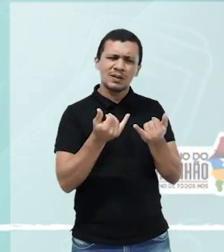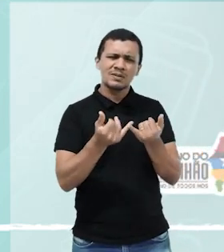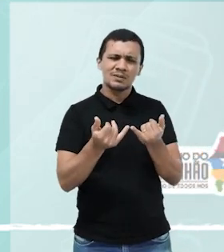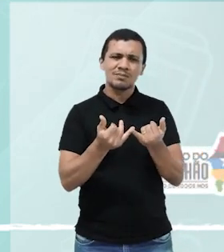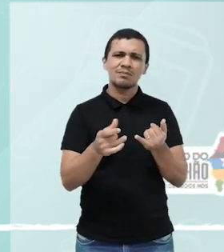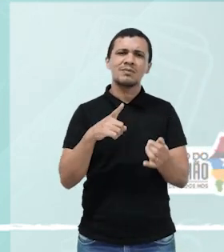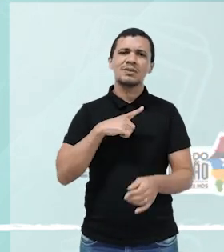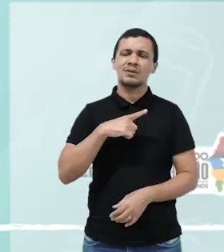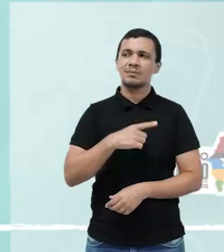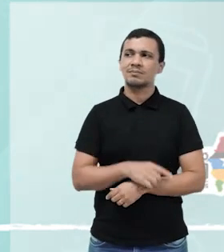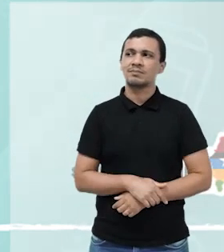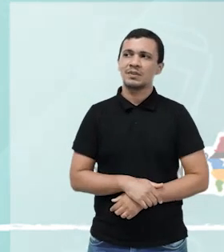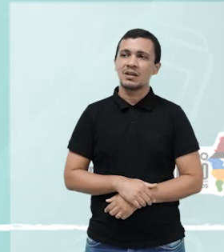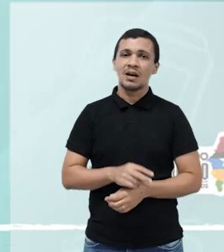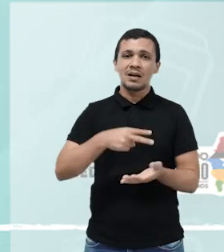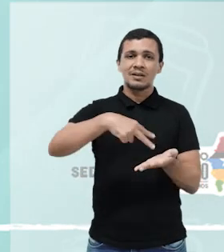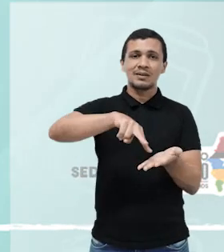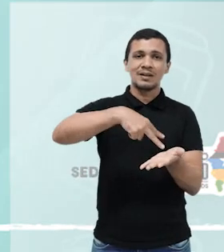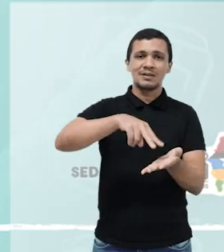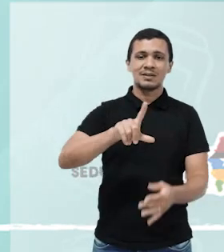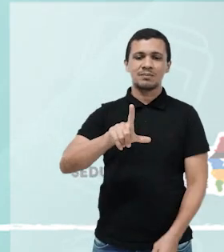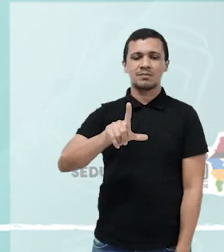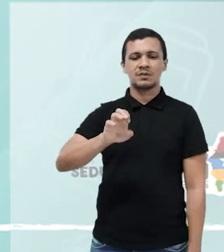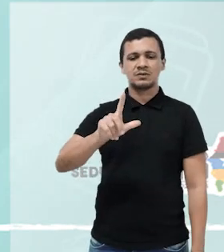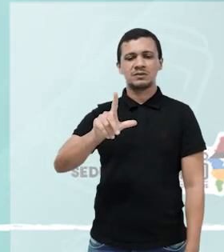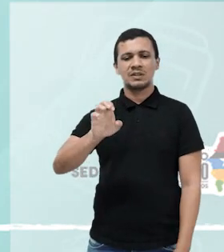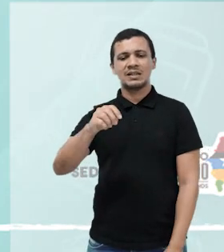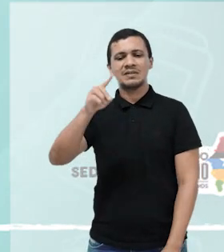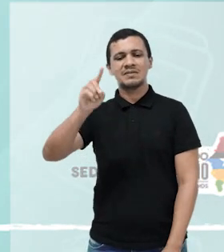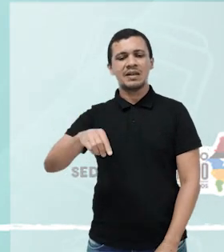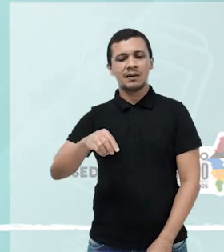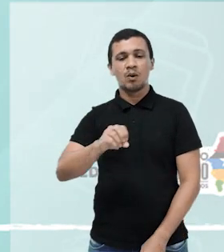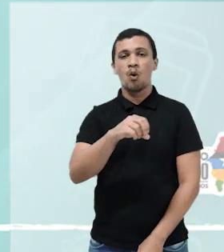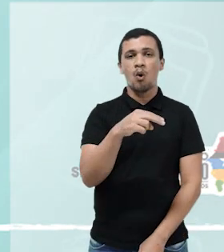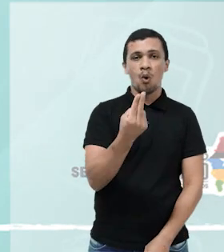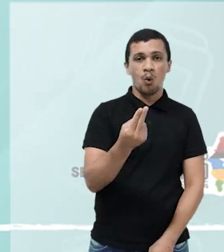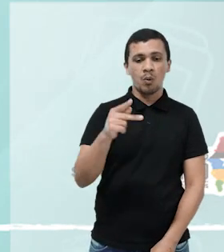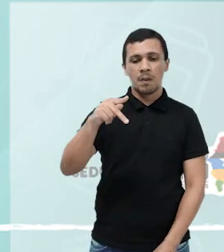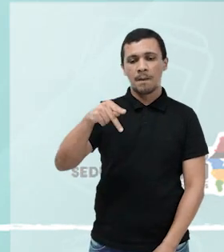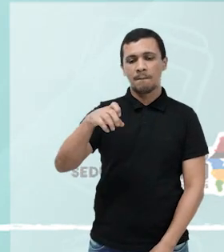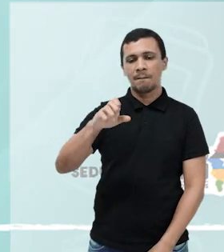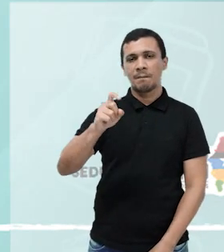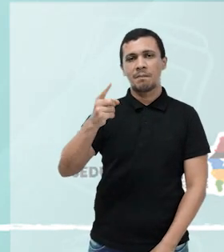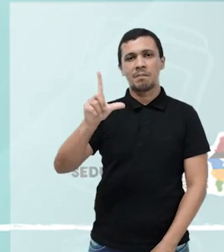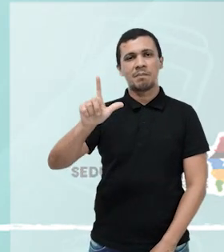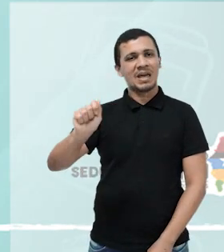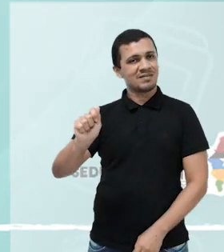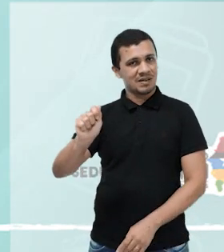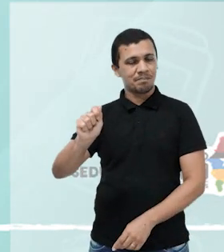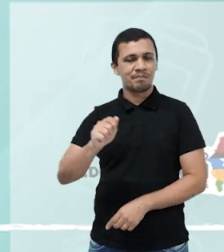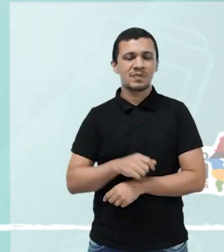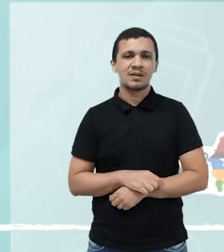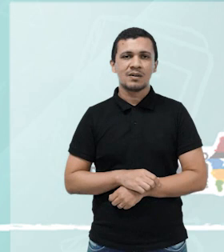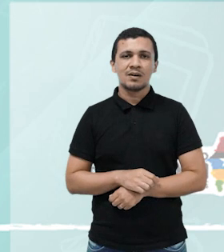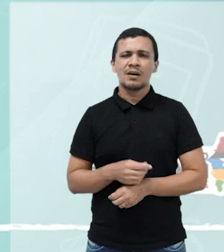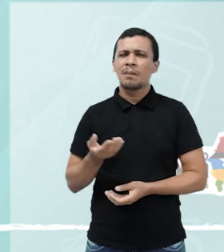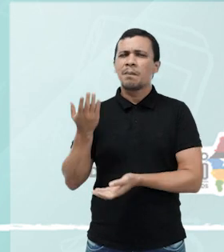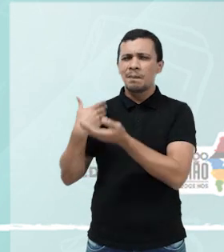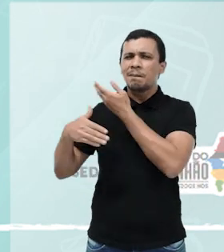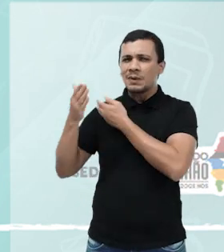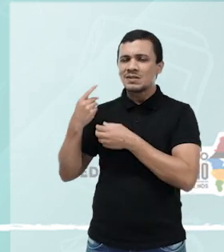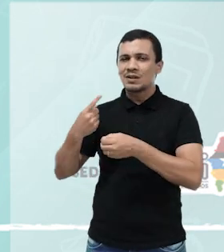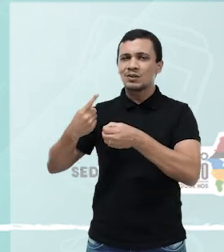Próxima. Dança do lelê ou dança do pela. Essa dança do lelê, ela era feita para a época da... No interior,